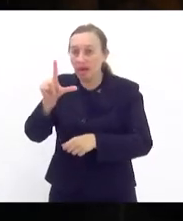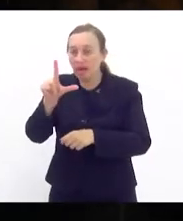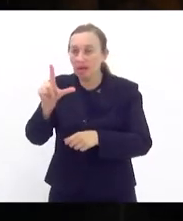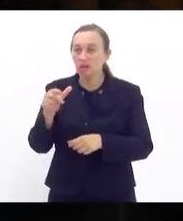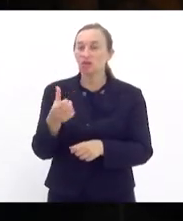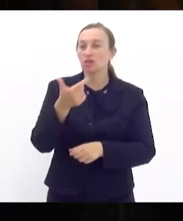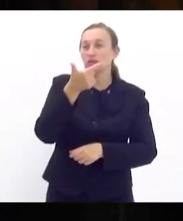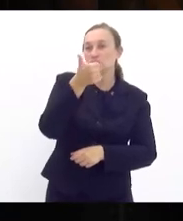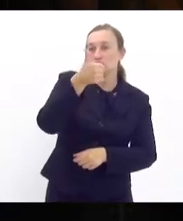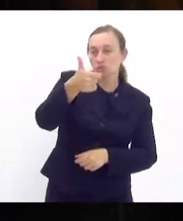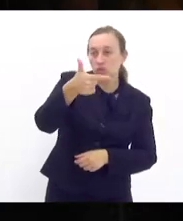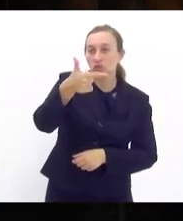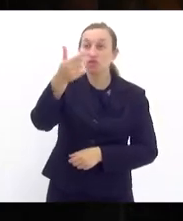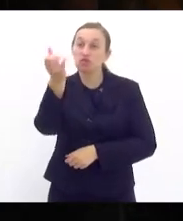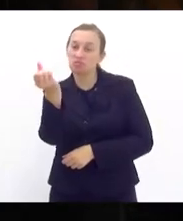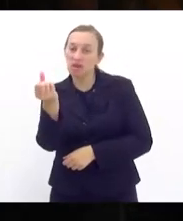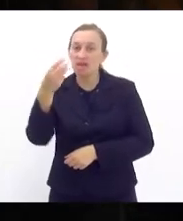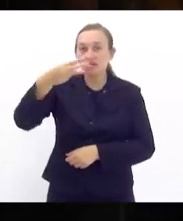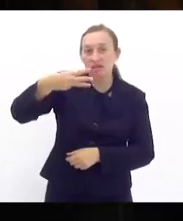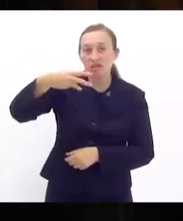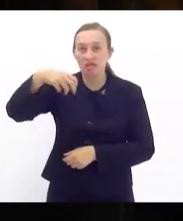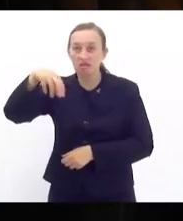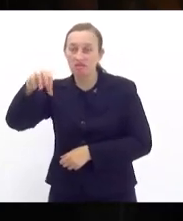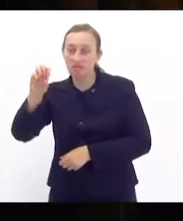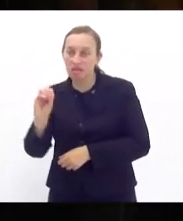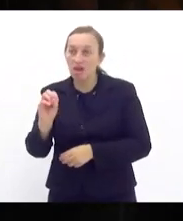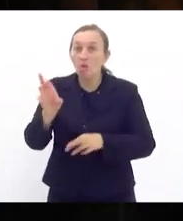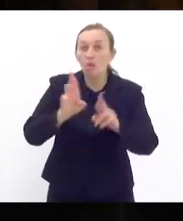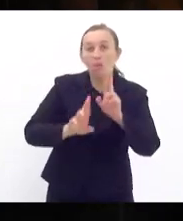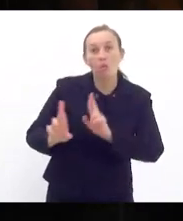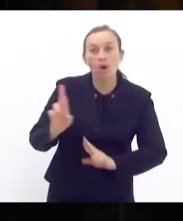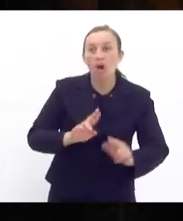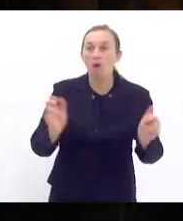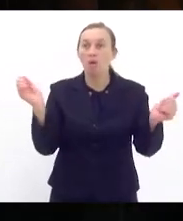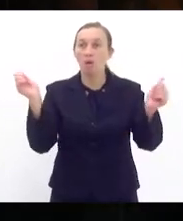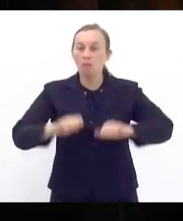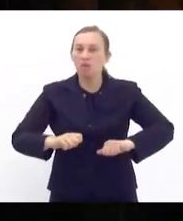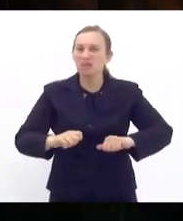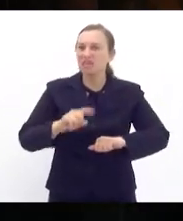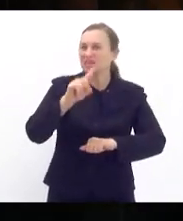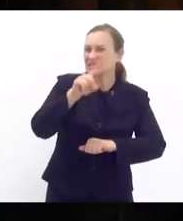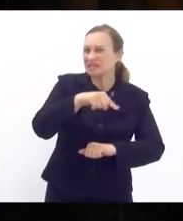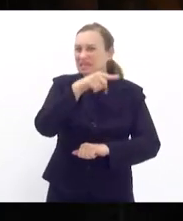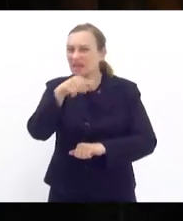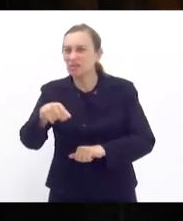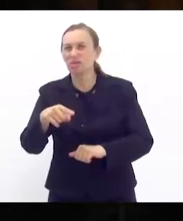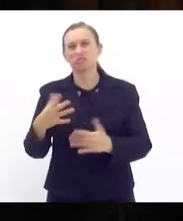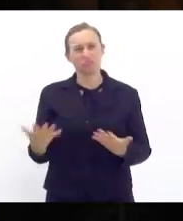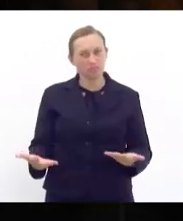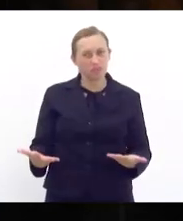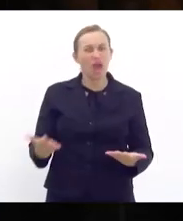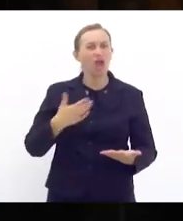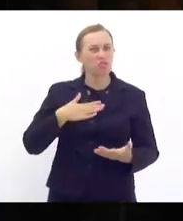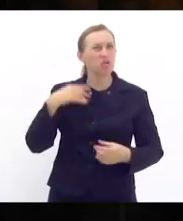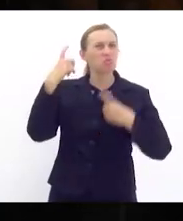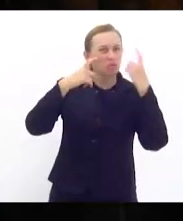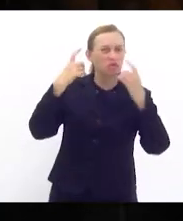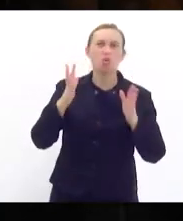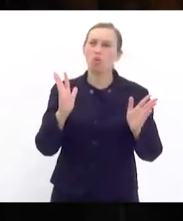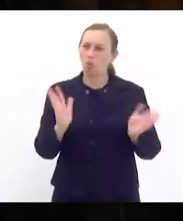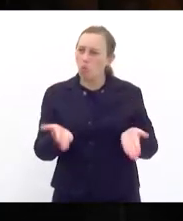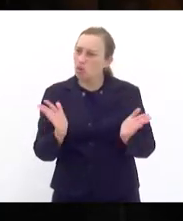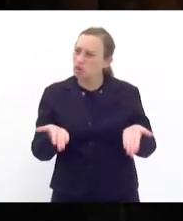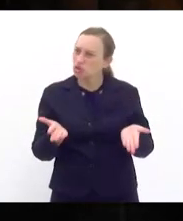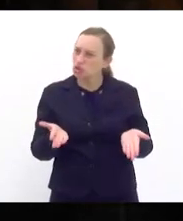2630 com relação a possibilidade de censura ora a minha preocupação hoje